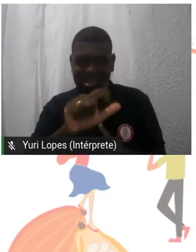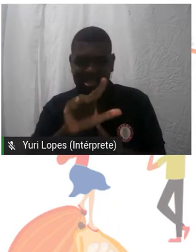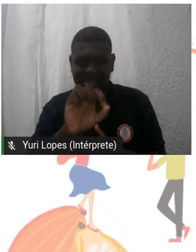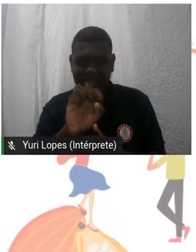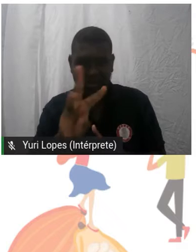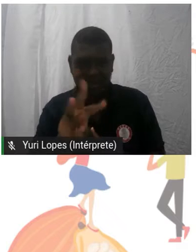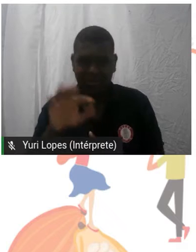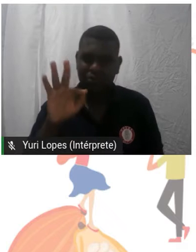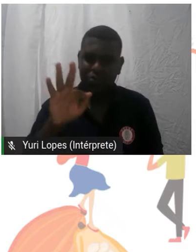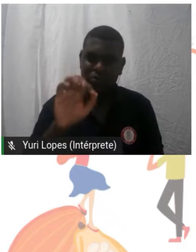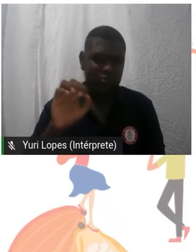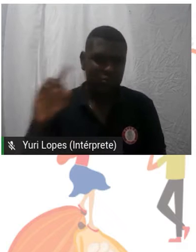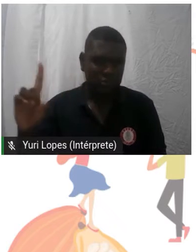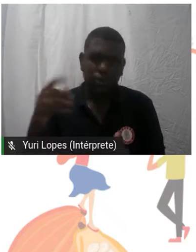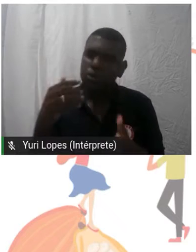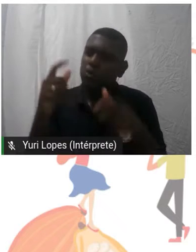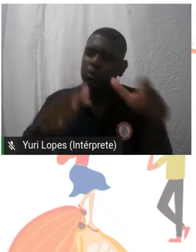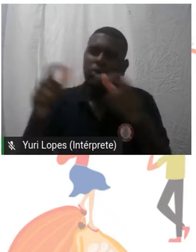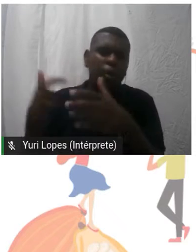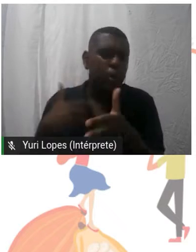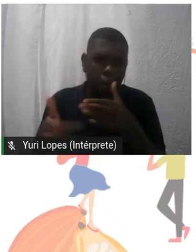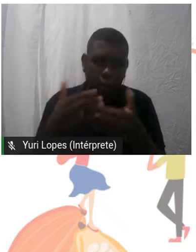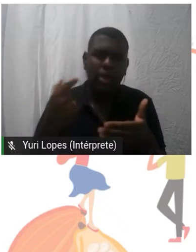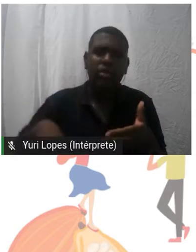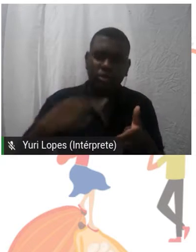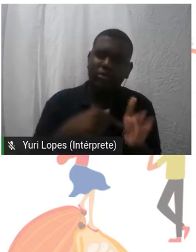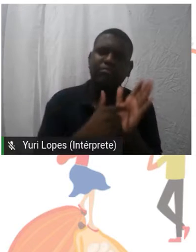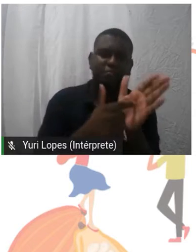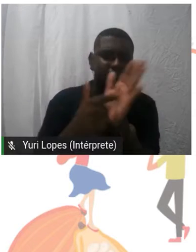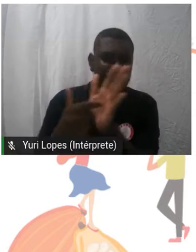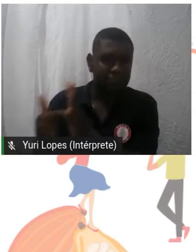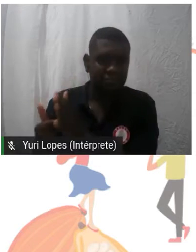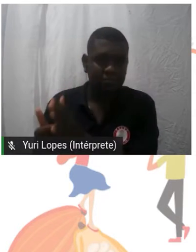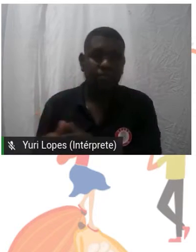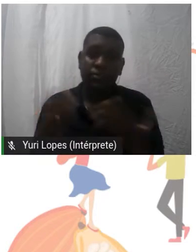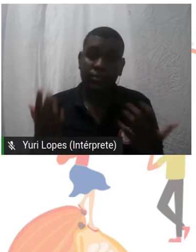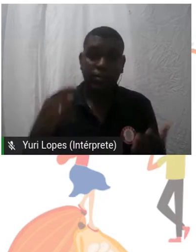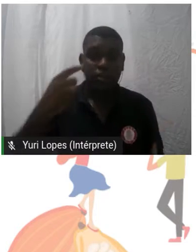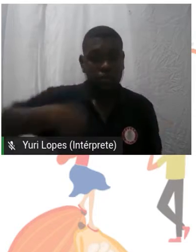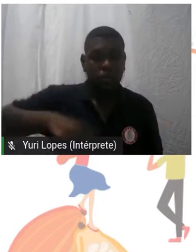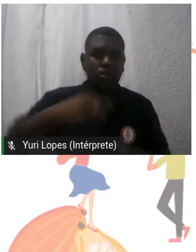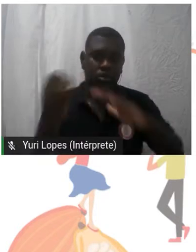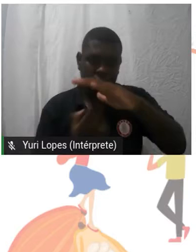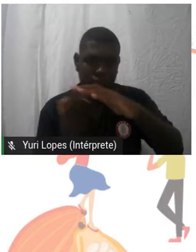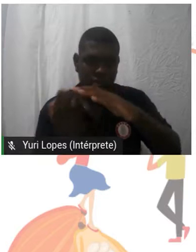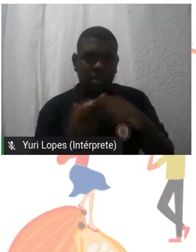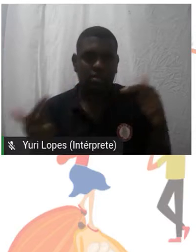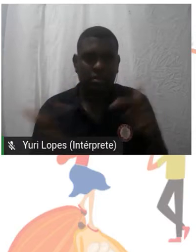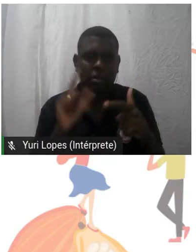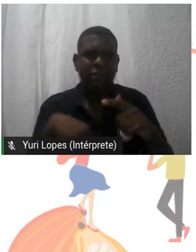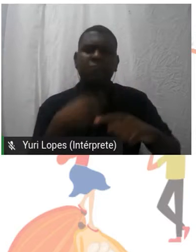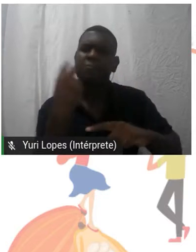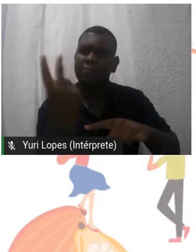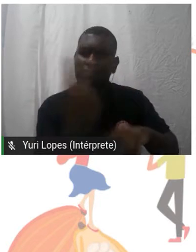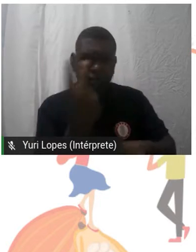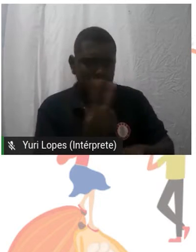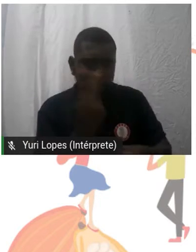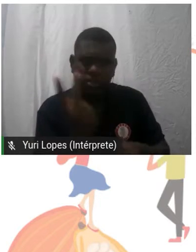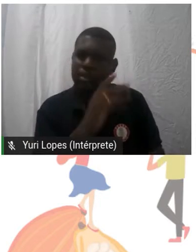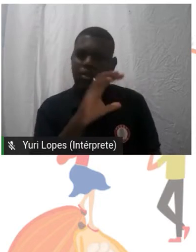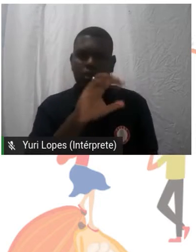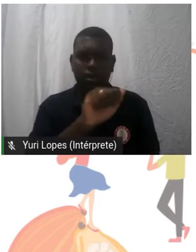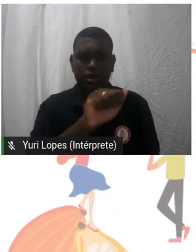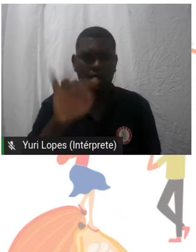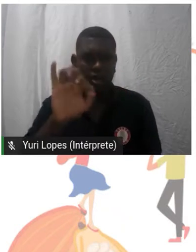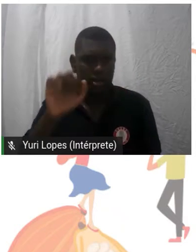lógica. Então, a Coppercook trabalha muito nessa relação da valorização da caatinga, da preservação da